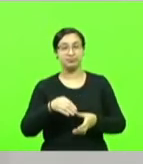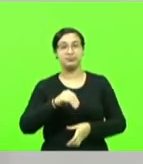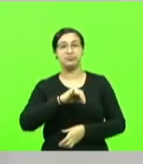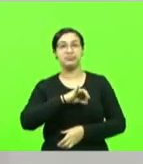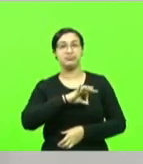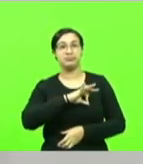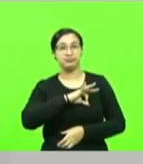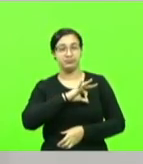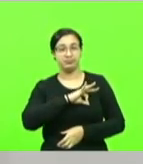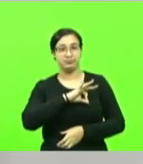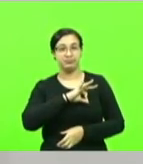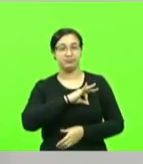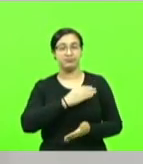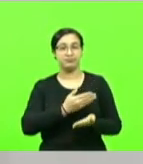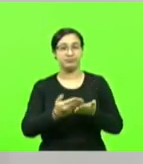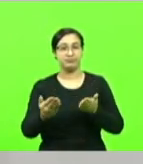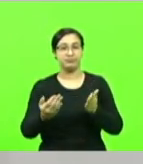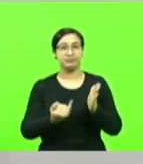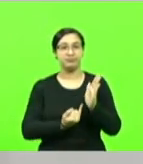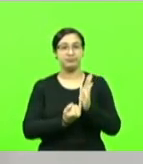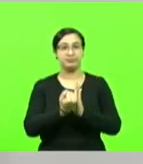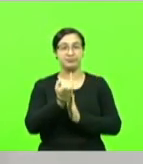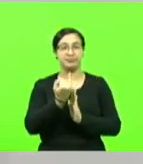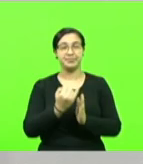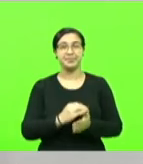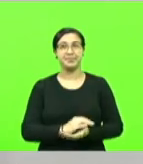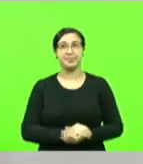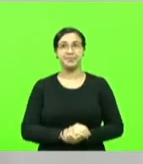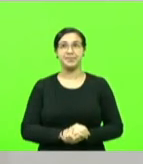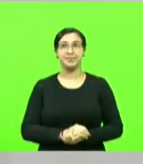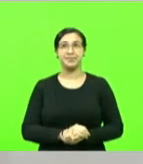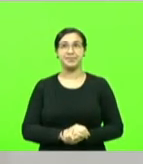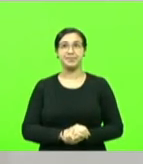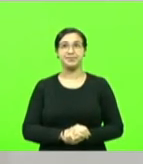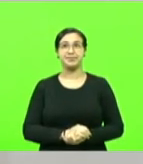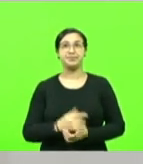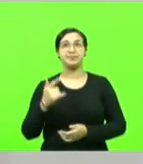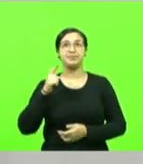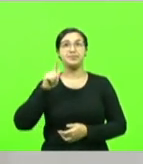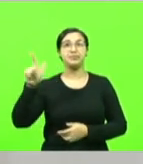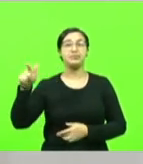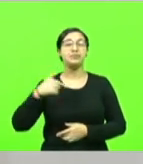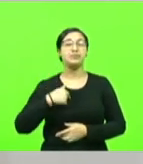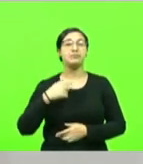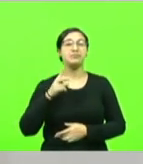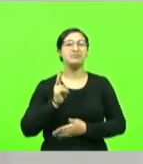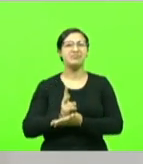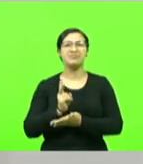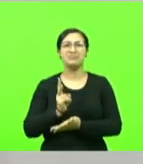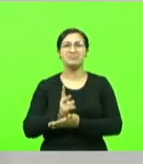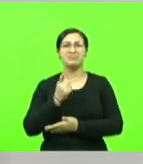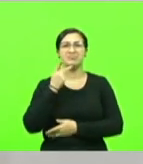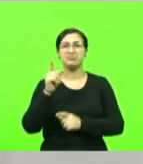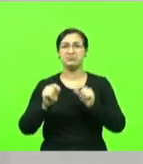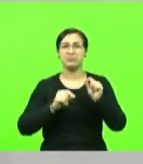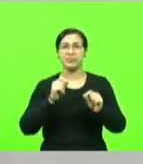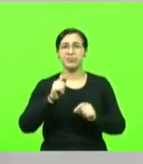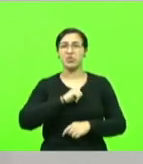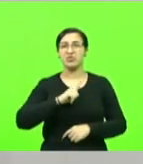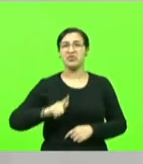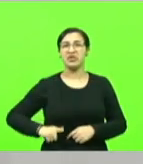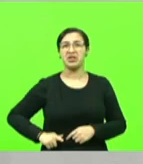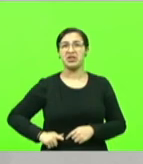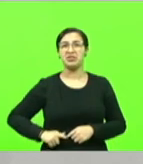a perda inflacionária. E outra coisa, eu sempre digo, governo mimado, governador mimado,